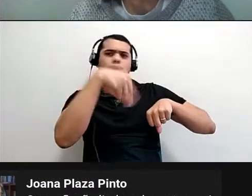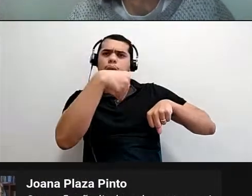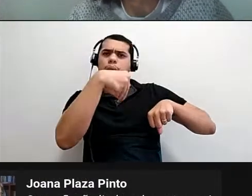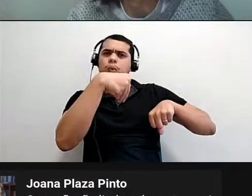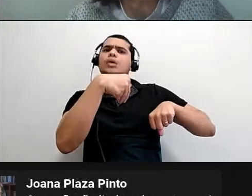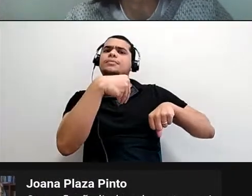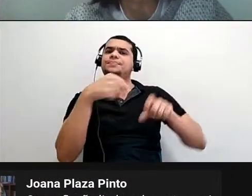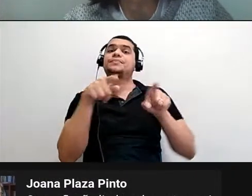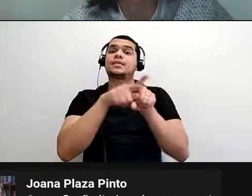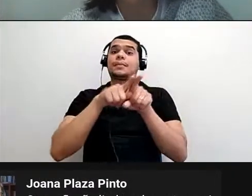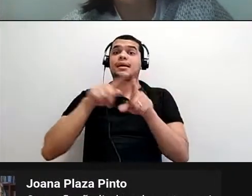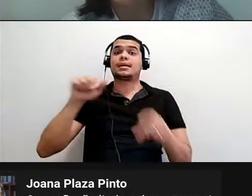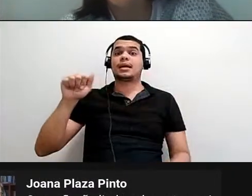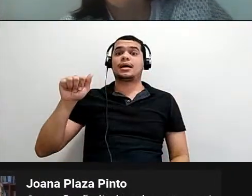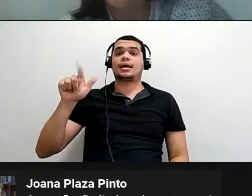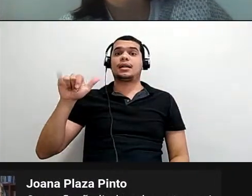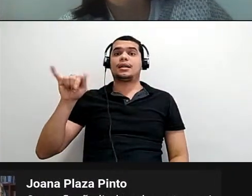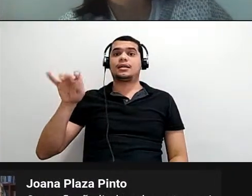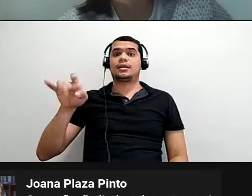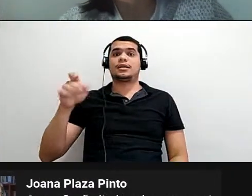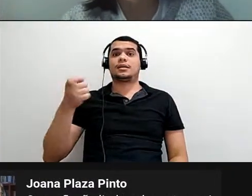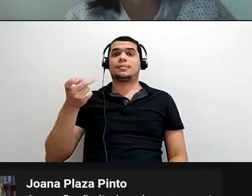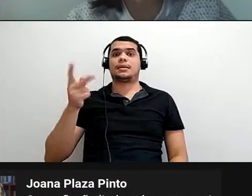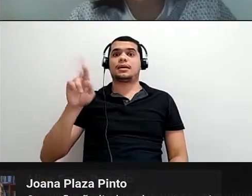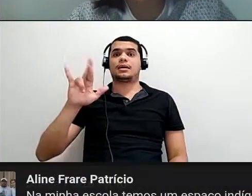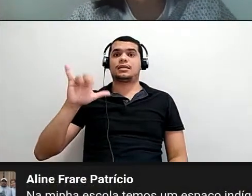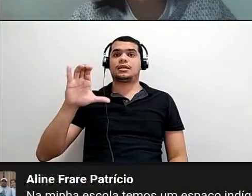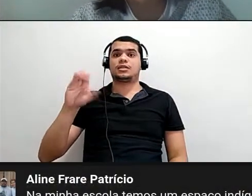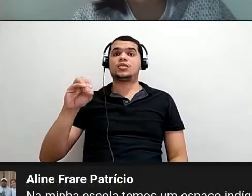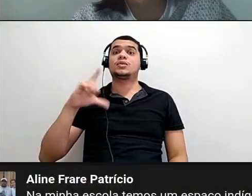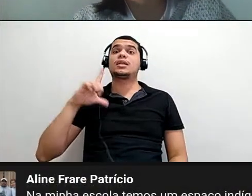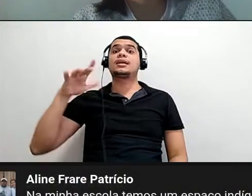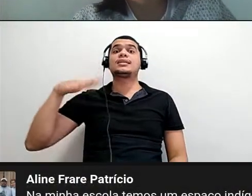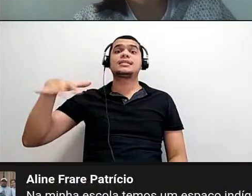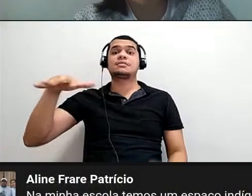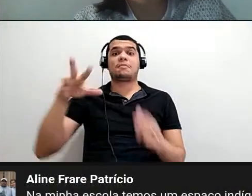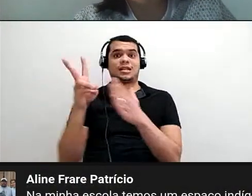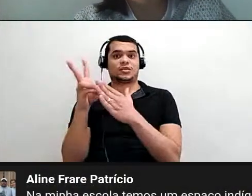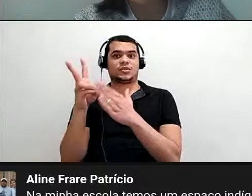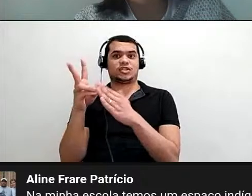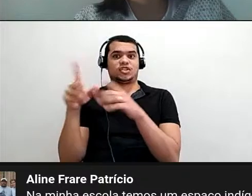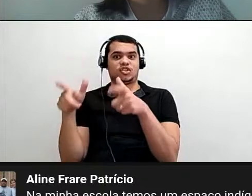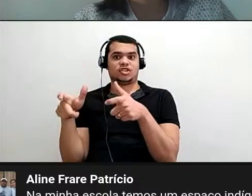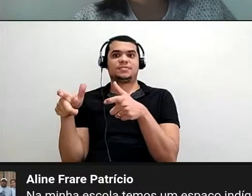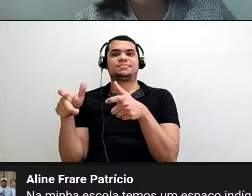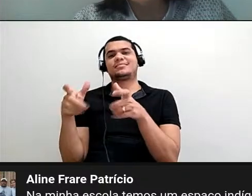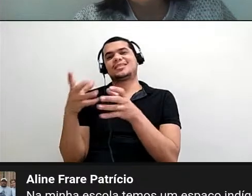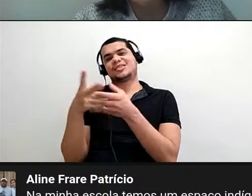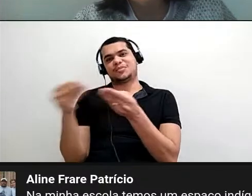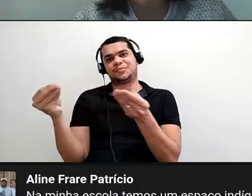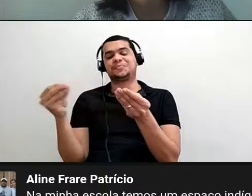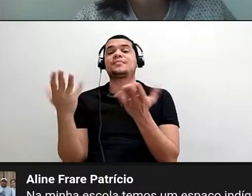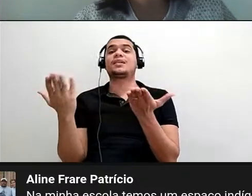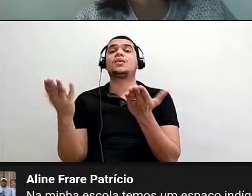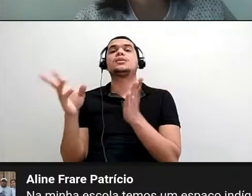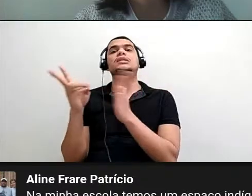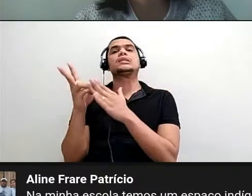né, e é que a Aline Patrício, ela diz que na escola tem um espaço indígena, agora